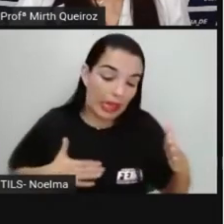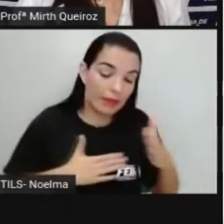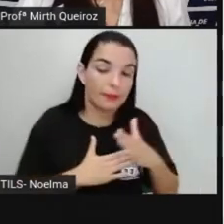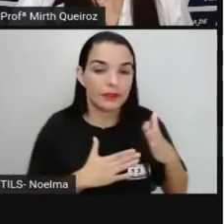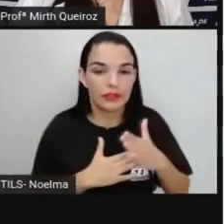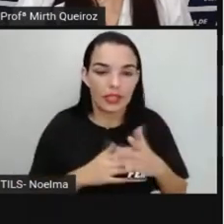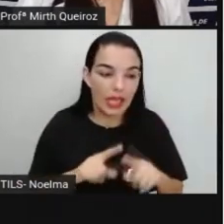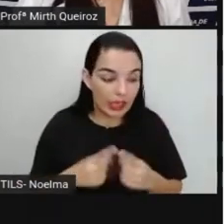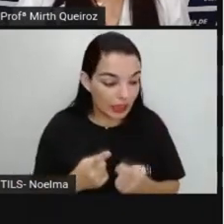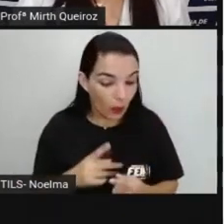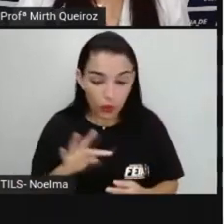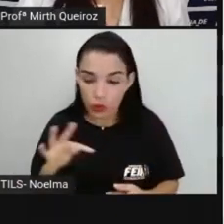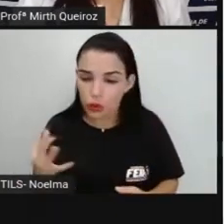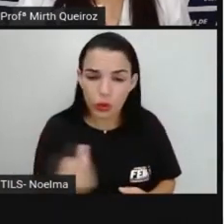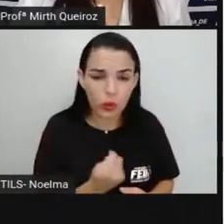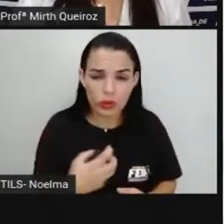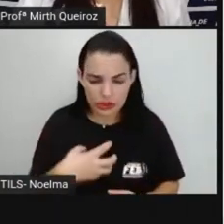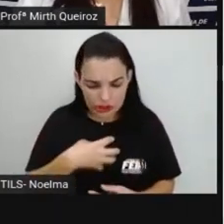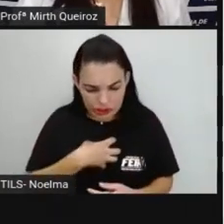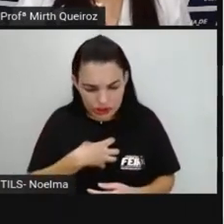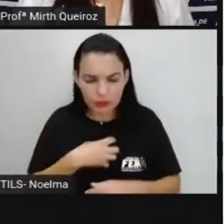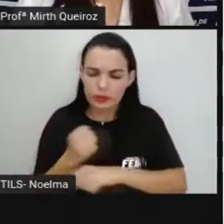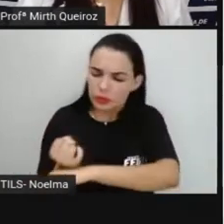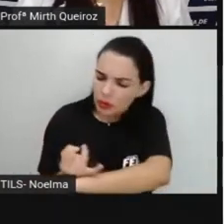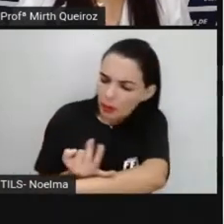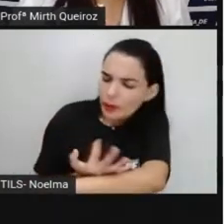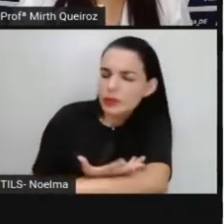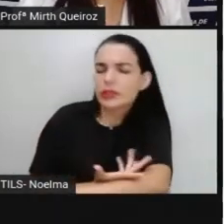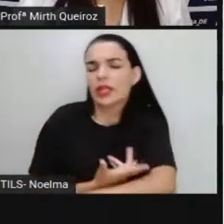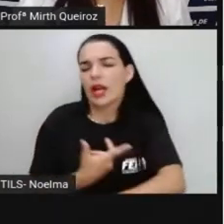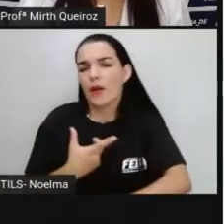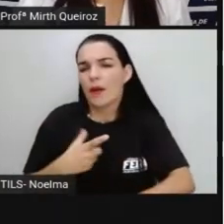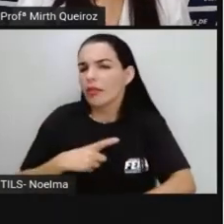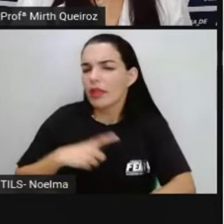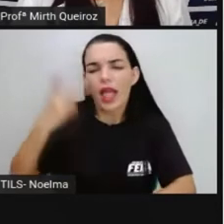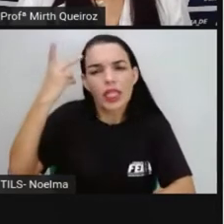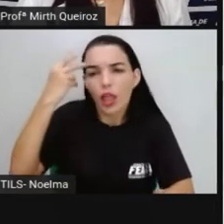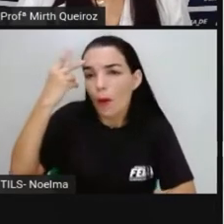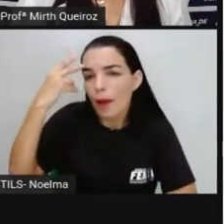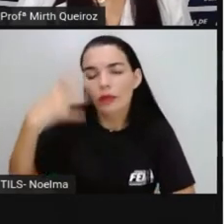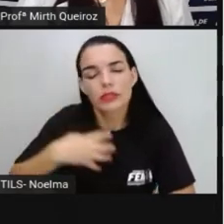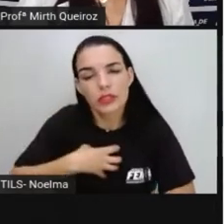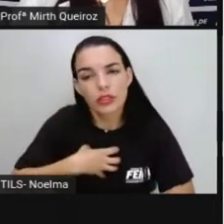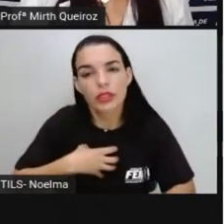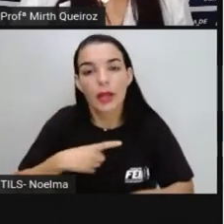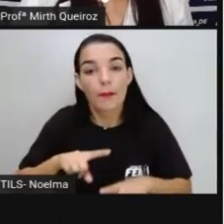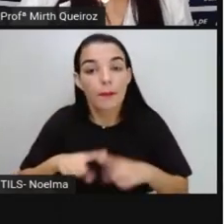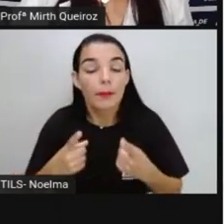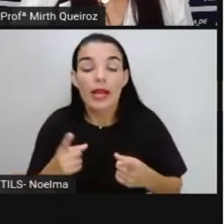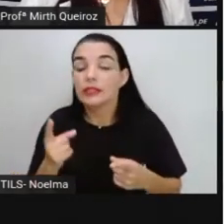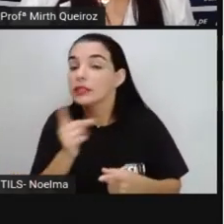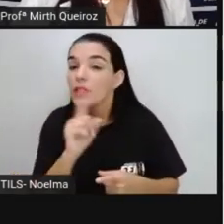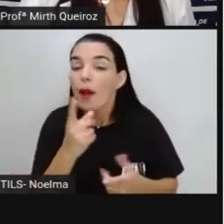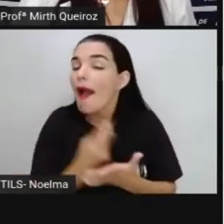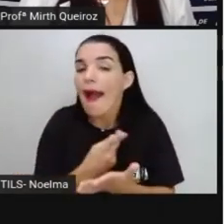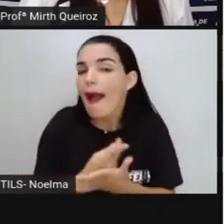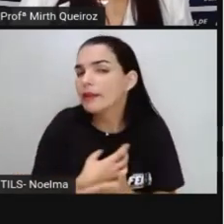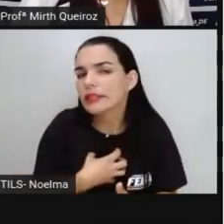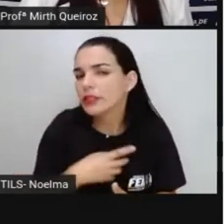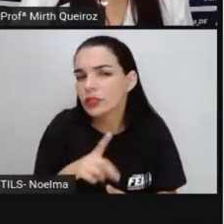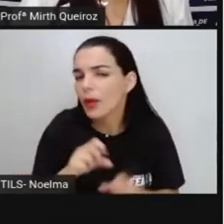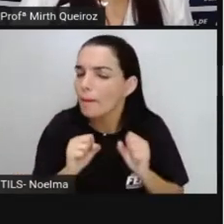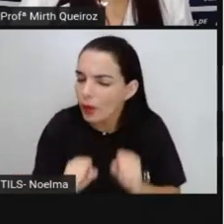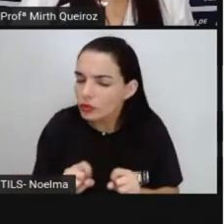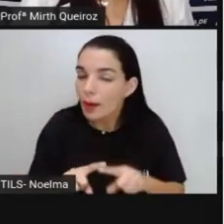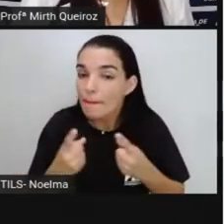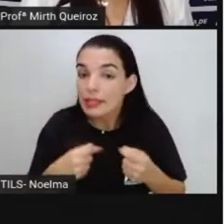sentimentos, é normal nós sentirmos, né? E não é errado a gente sentir. Só que há um limite. O que a gente faz